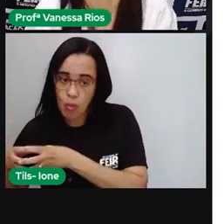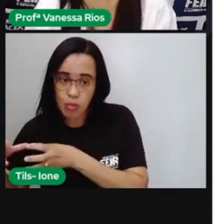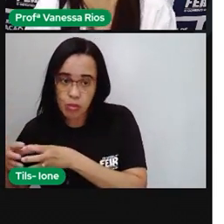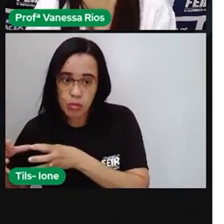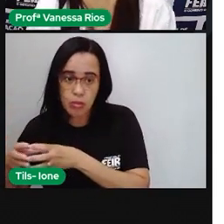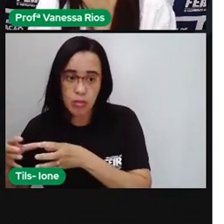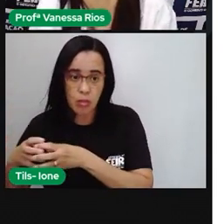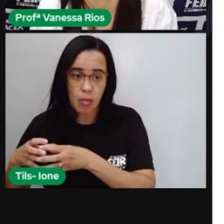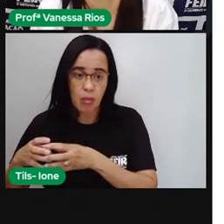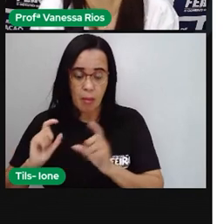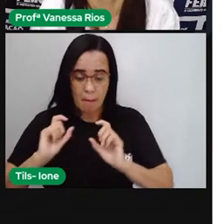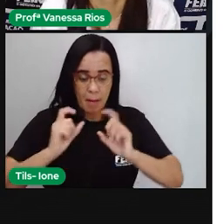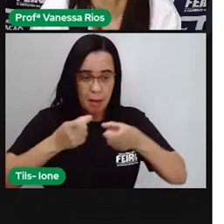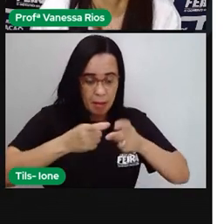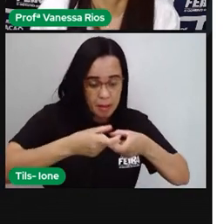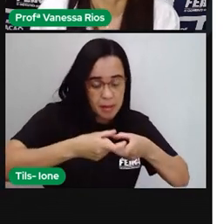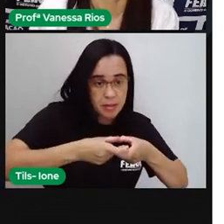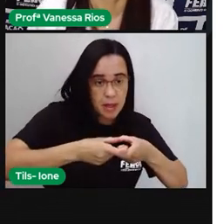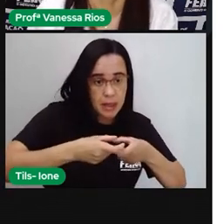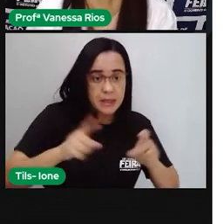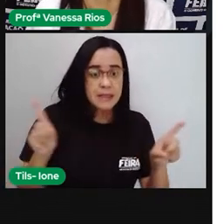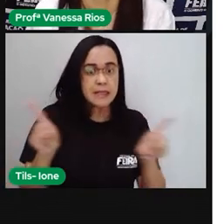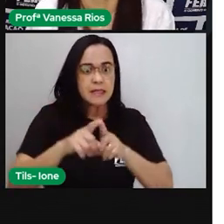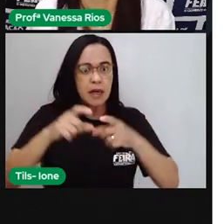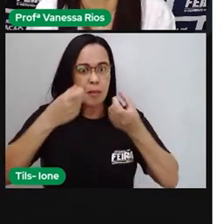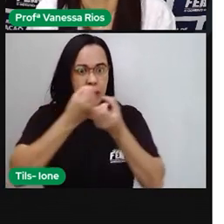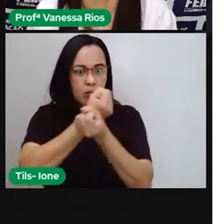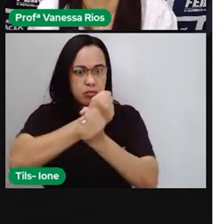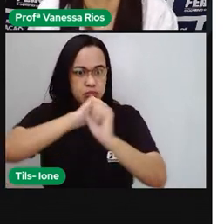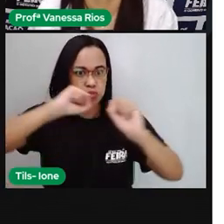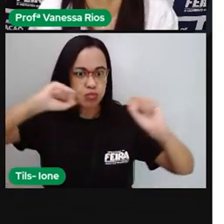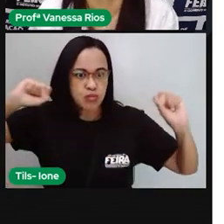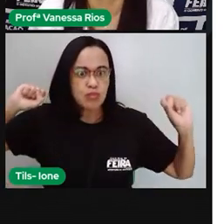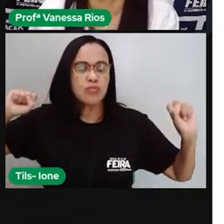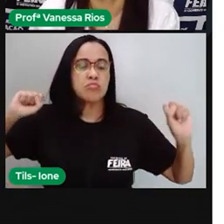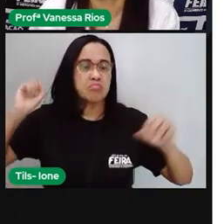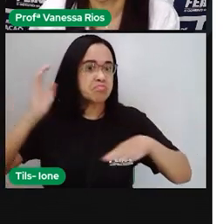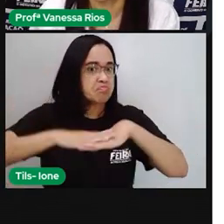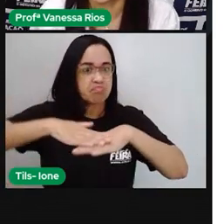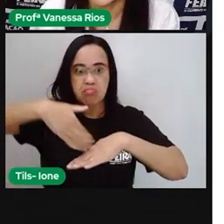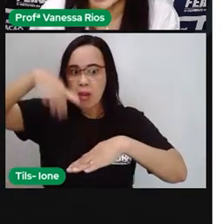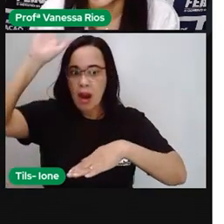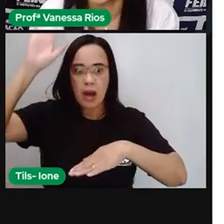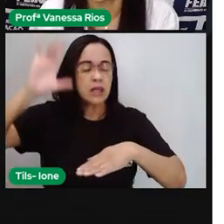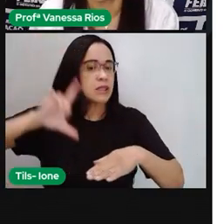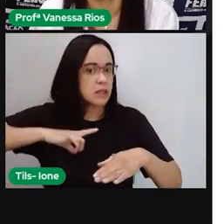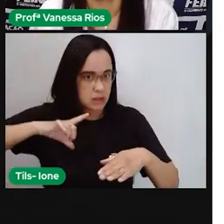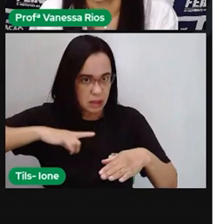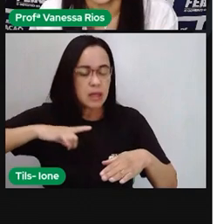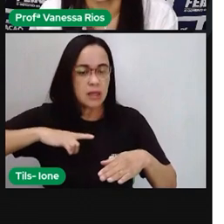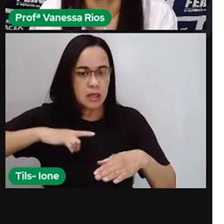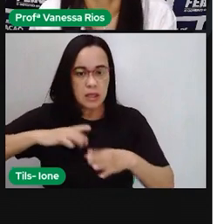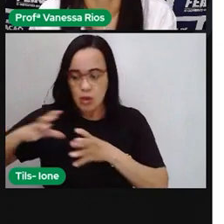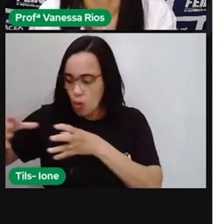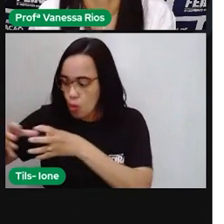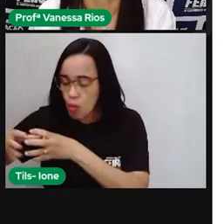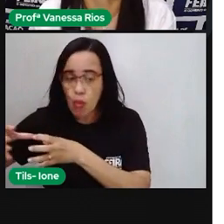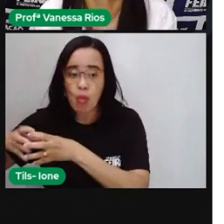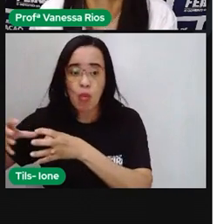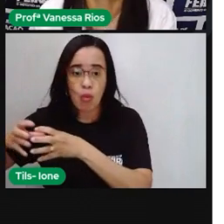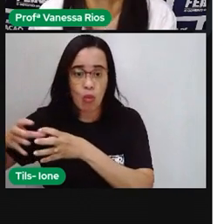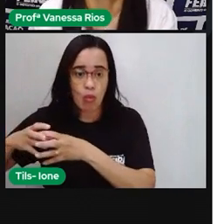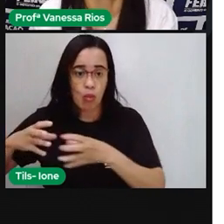macro, ó, no que é maior. Nós falamos de diversidade nas nossas próprias comunidades, nas cidades, nos